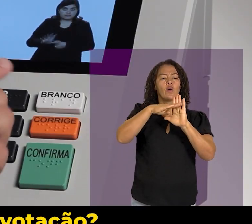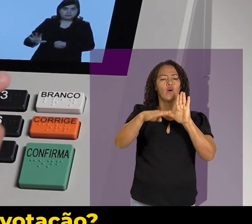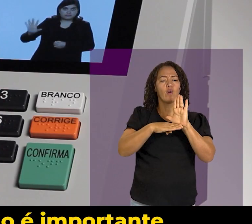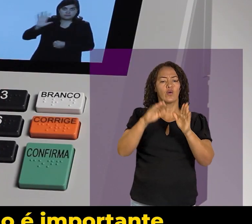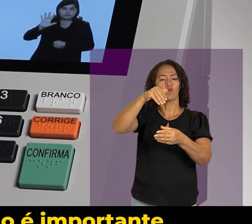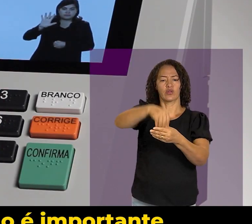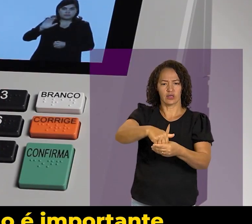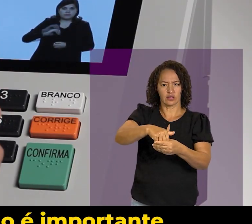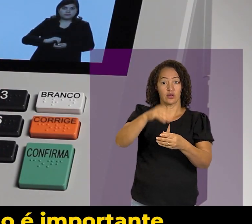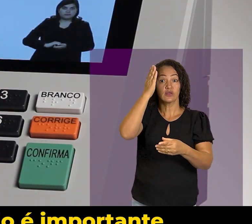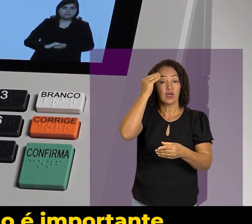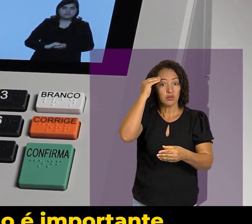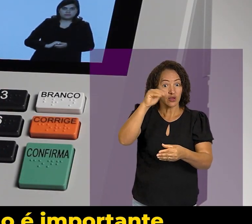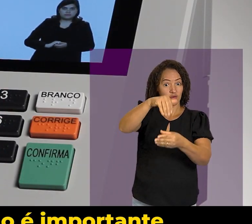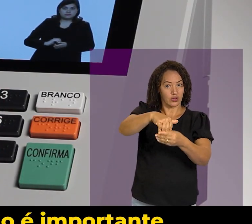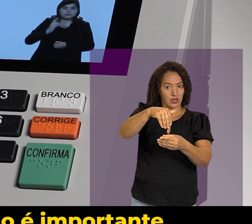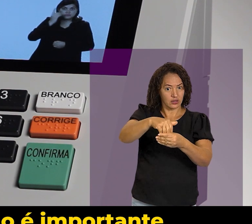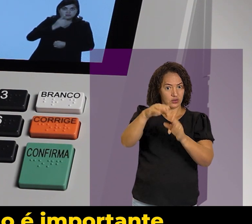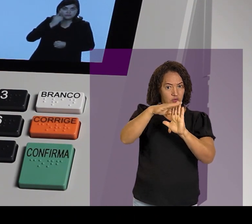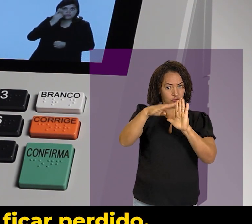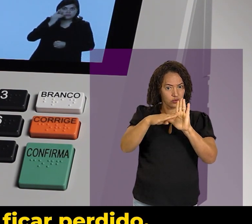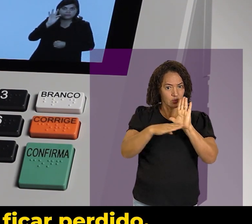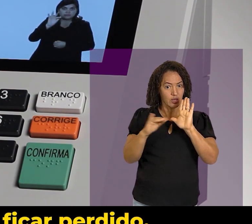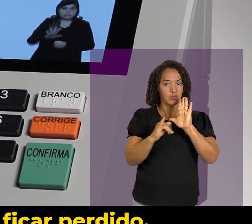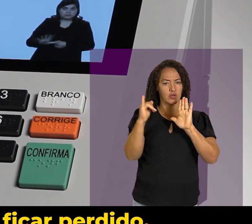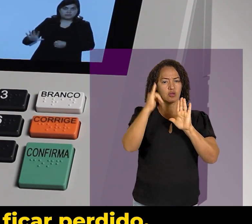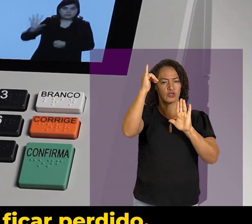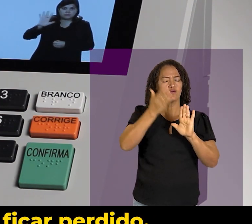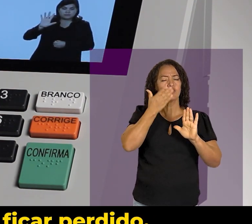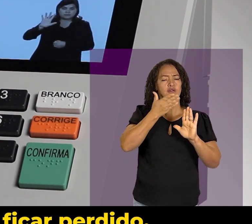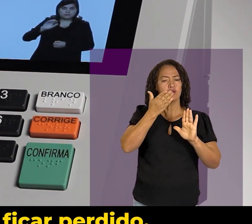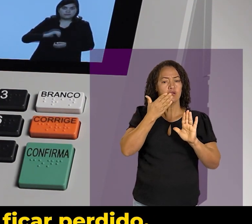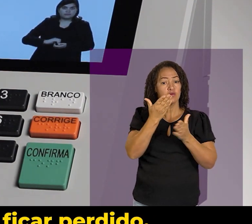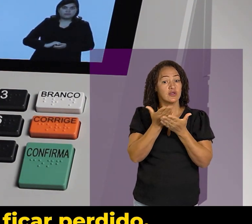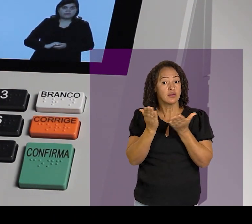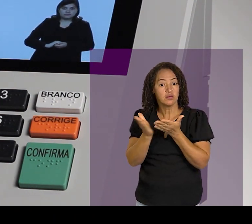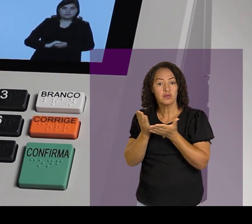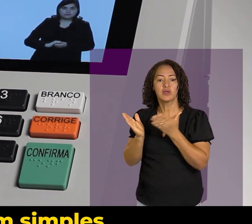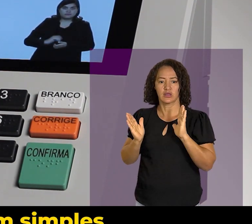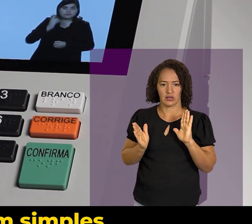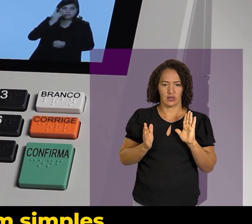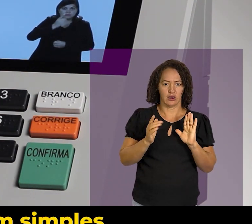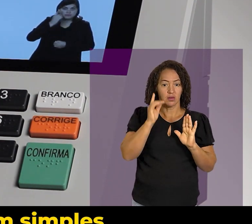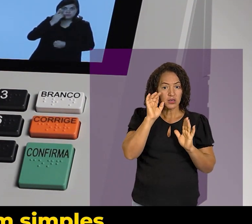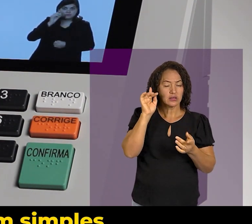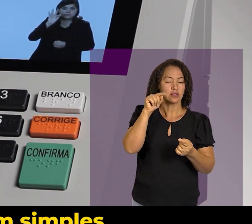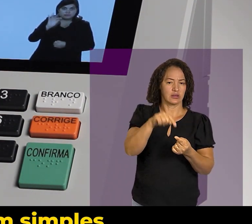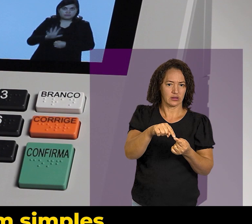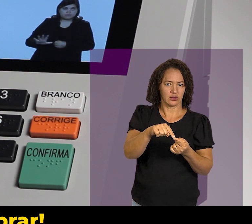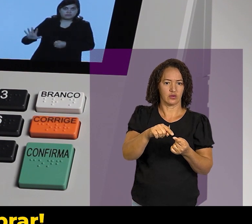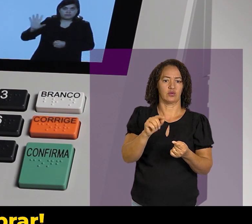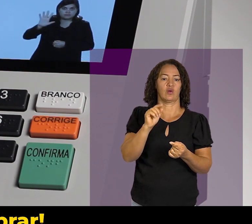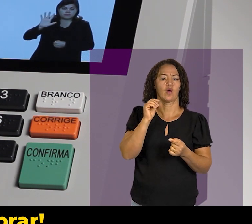votação? Saber a ordem de votação é importante e facilita muito pra não ficar perdido. Se liga só que é bem